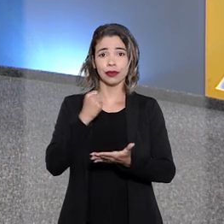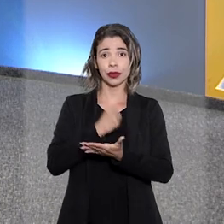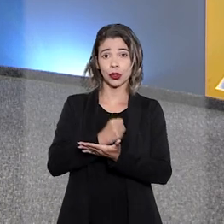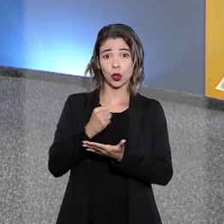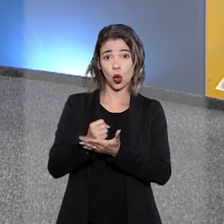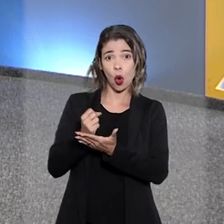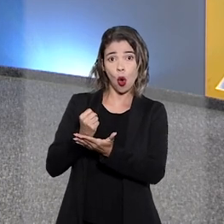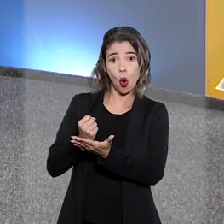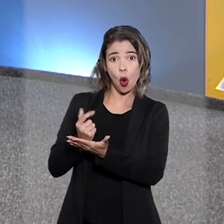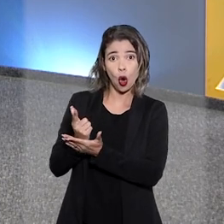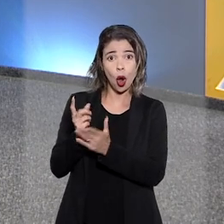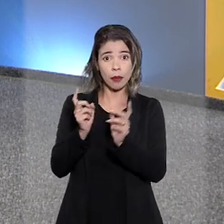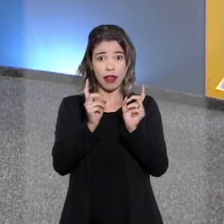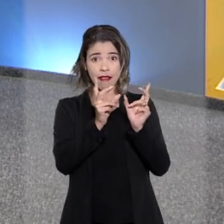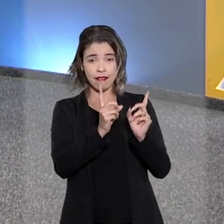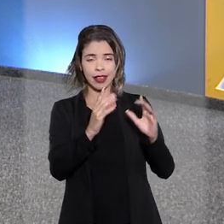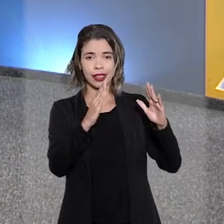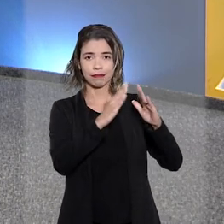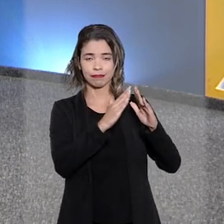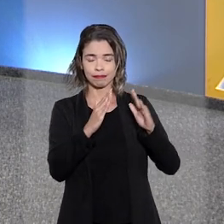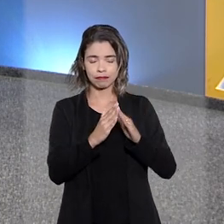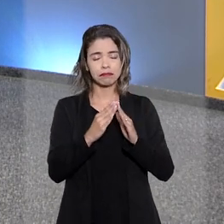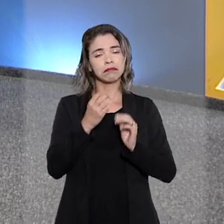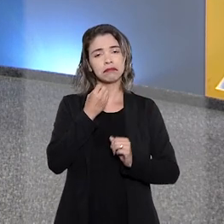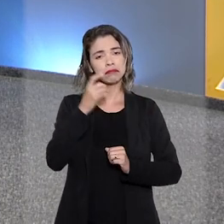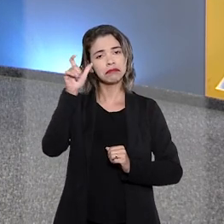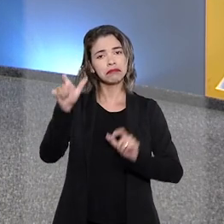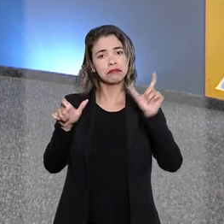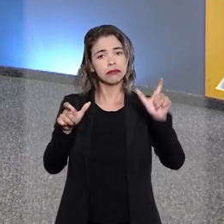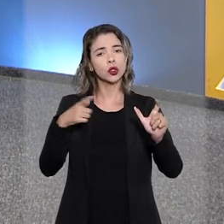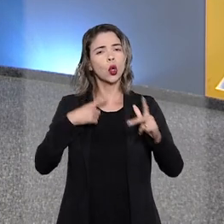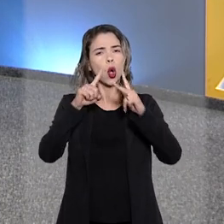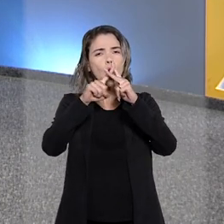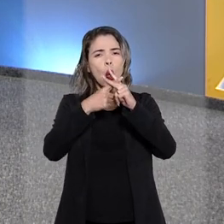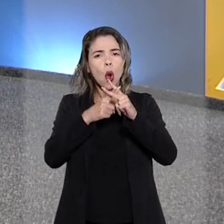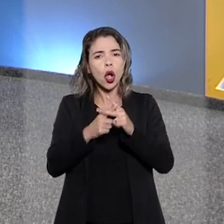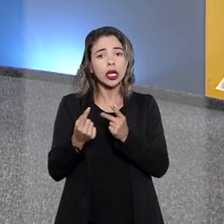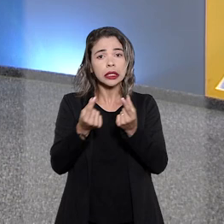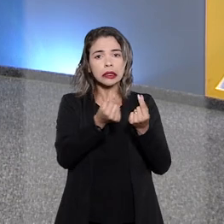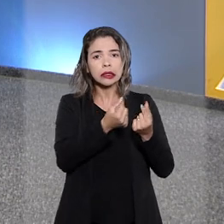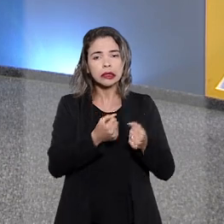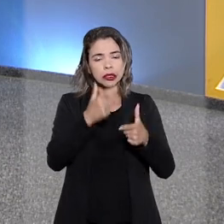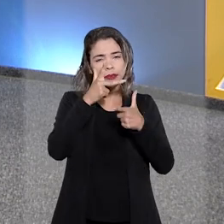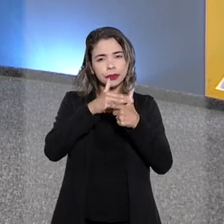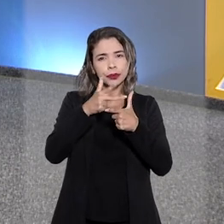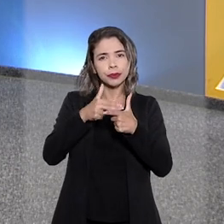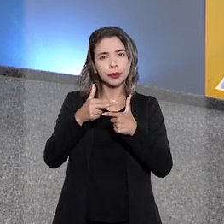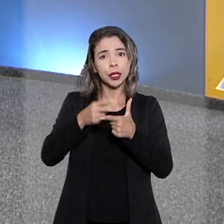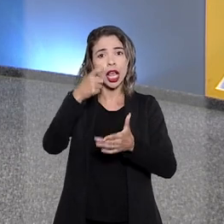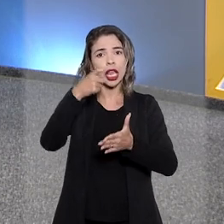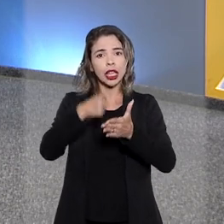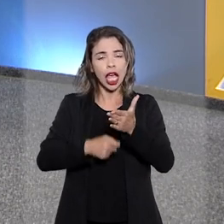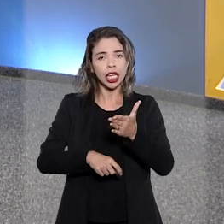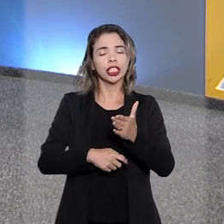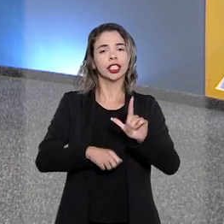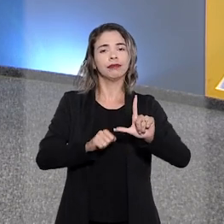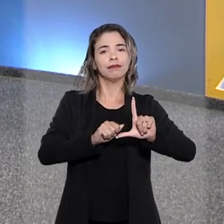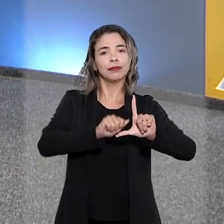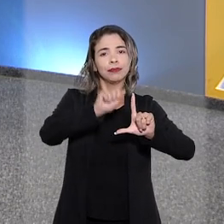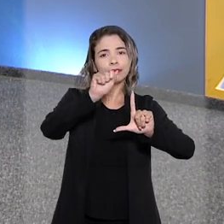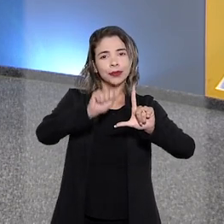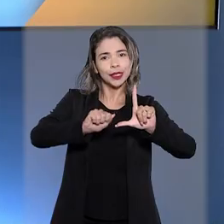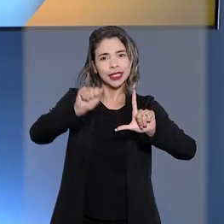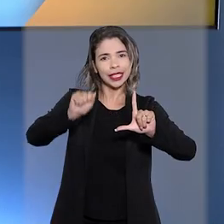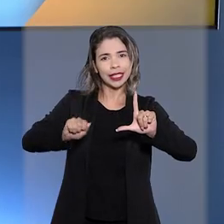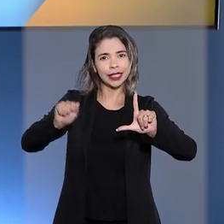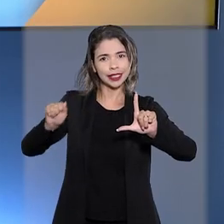de compra e venda de imóvel, é lícito às partes estipular correção monetária das parcelas pela taxa Selic.